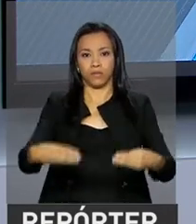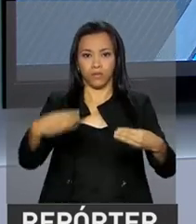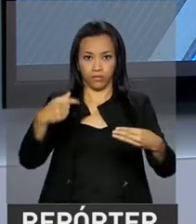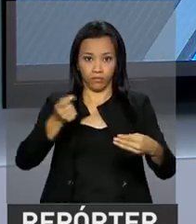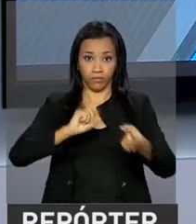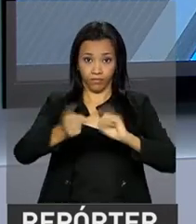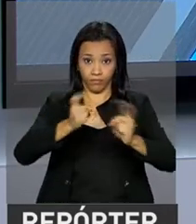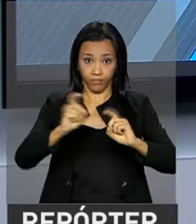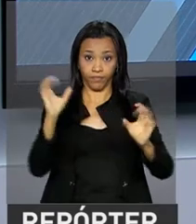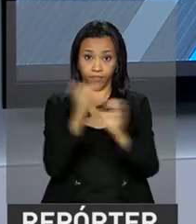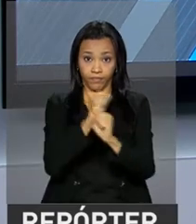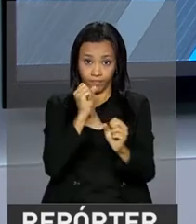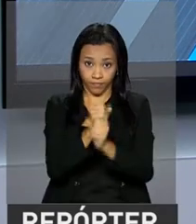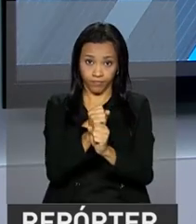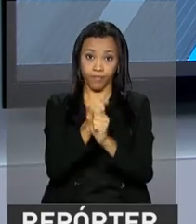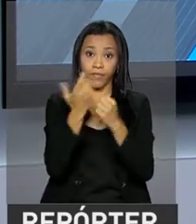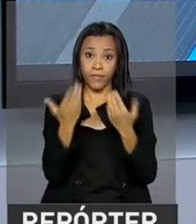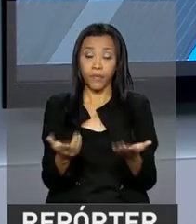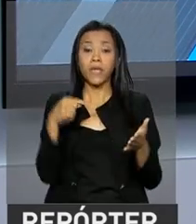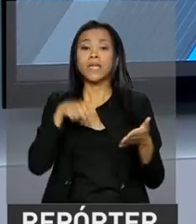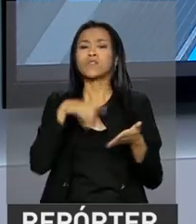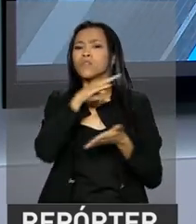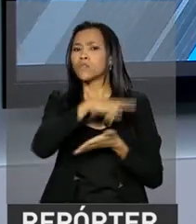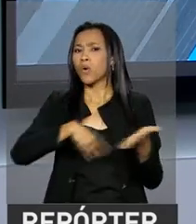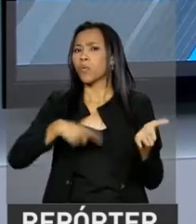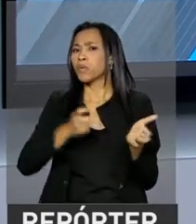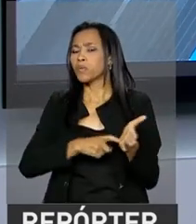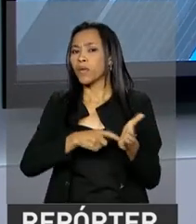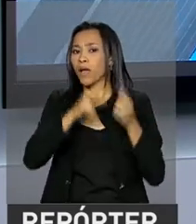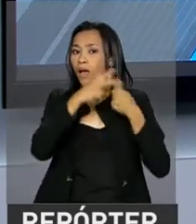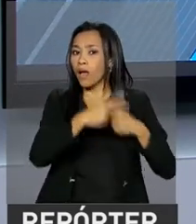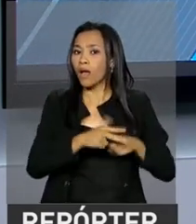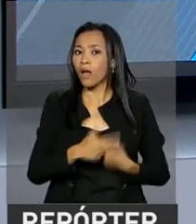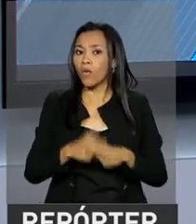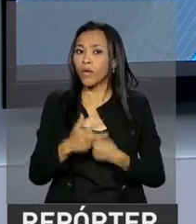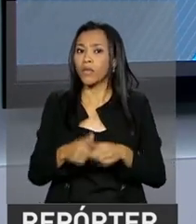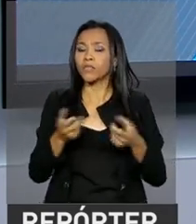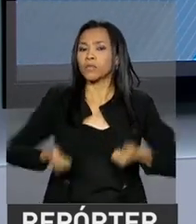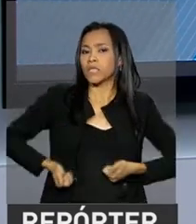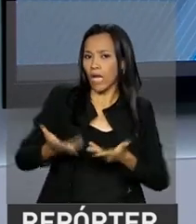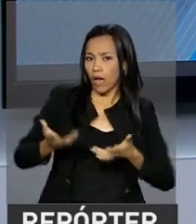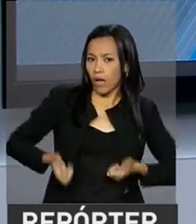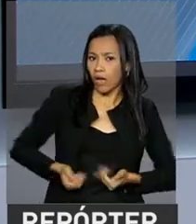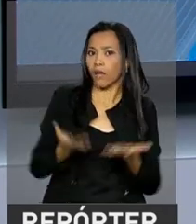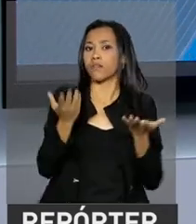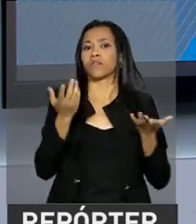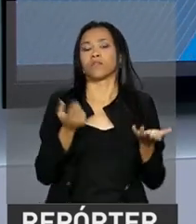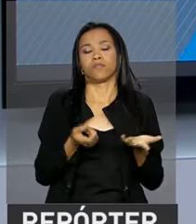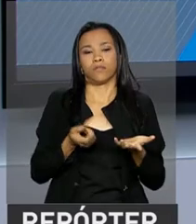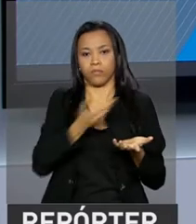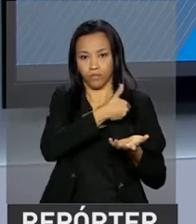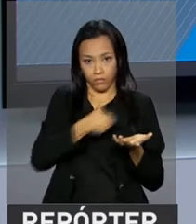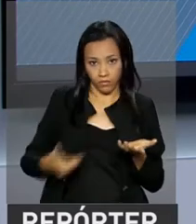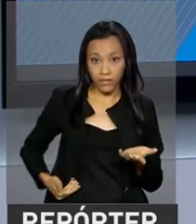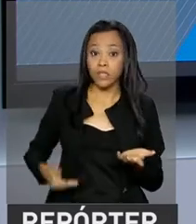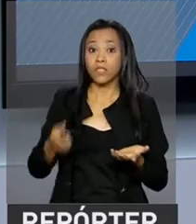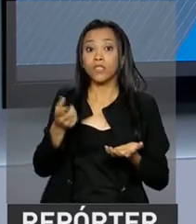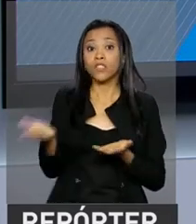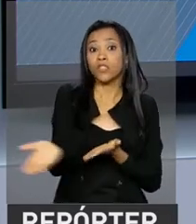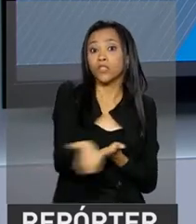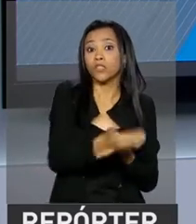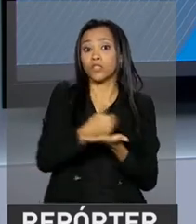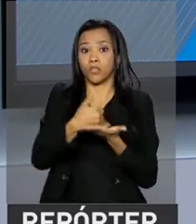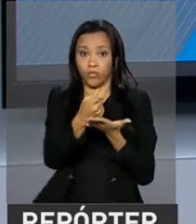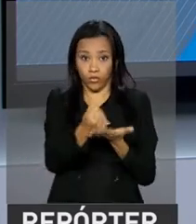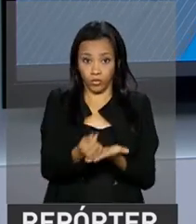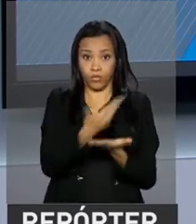Desenvolvimento e Gestão. O documento atualiza as estimativas de gastos e ingressos de recursos para o Poder